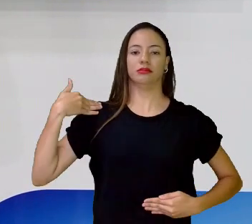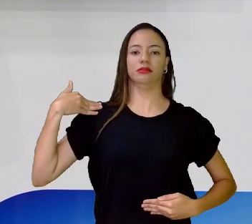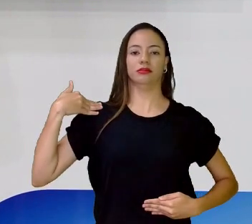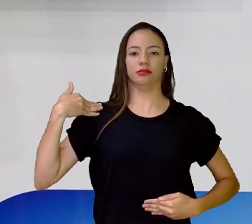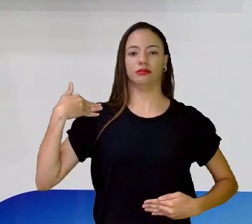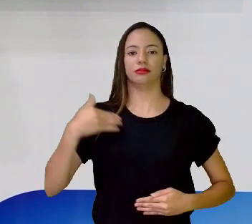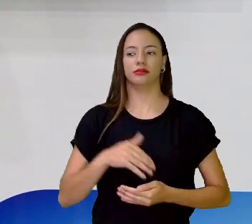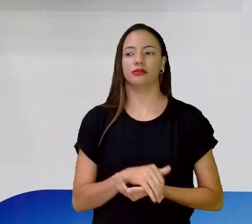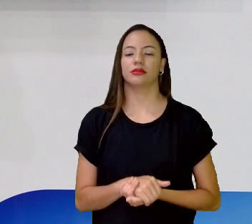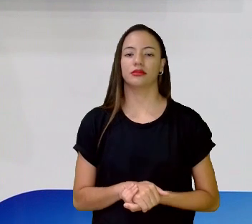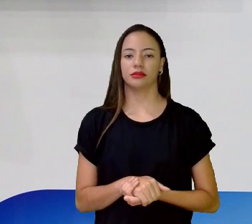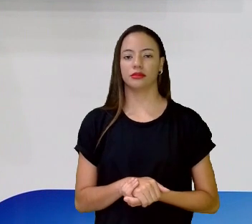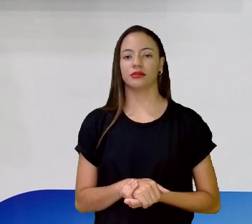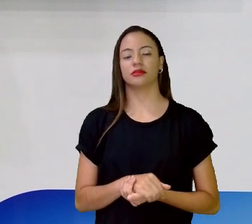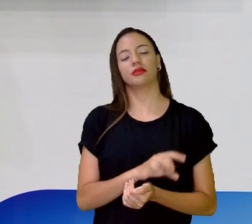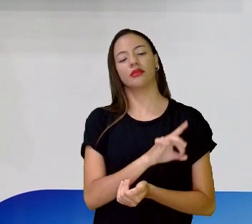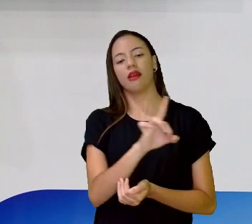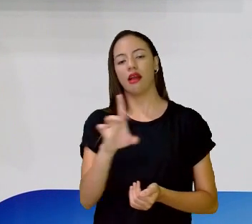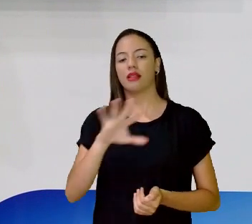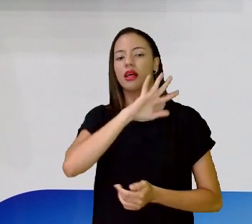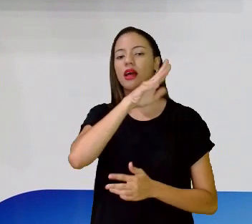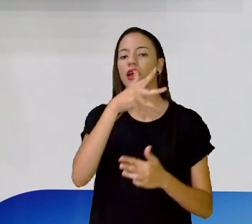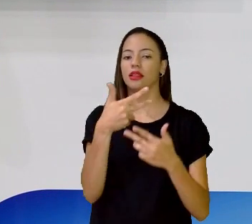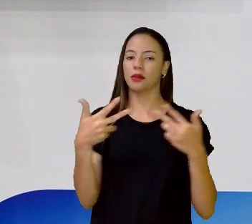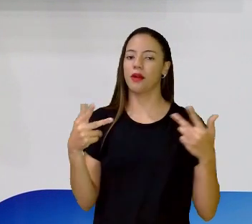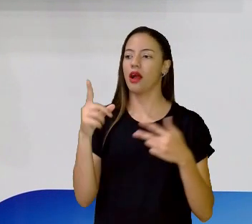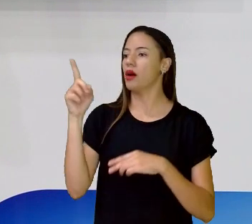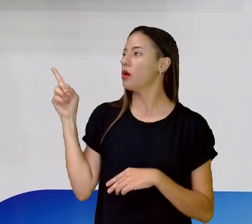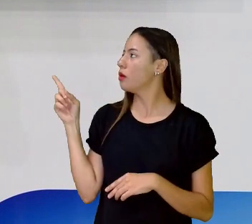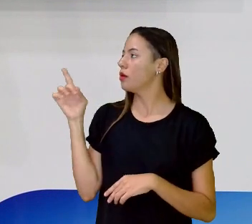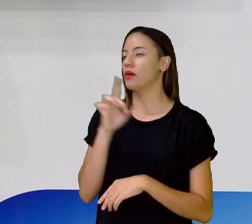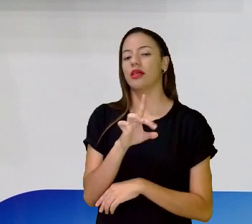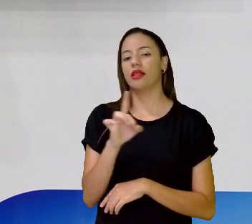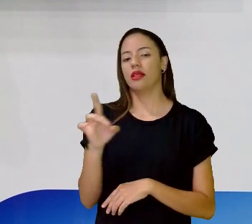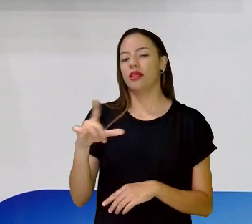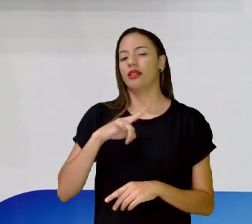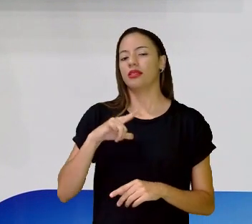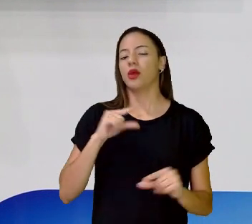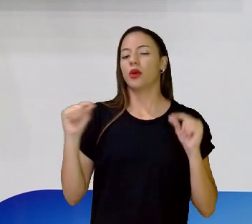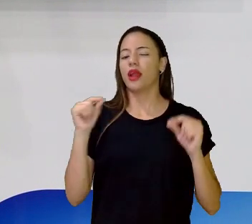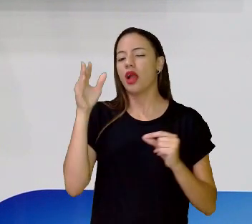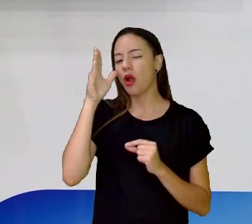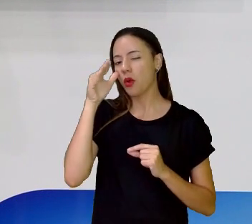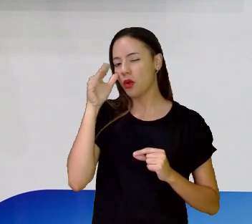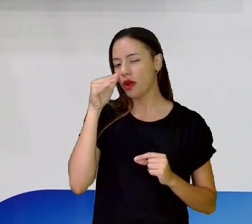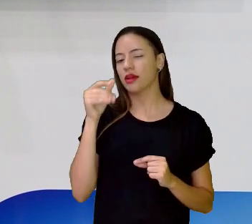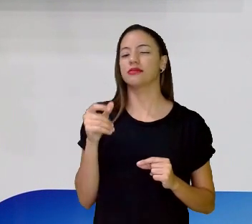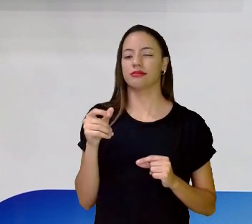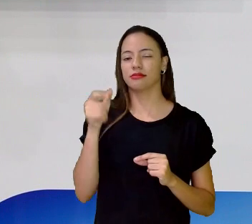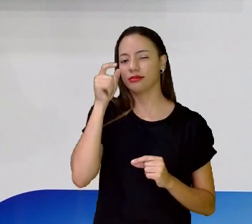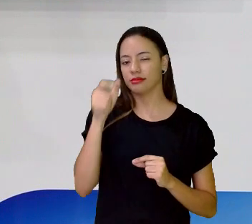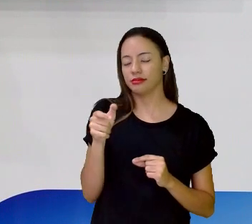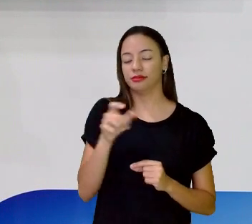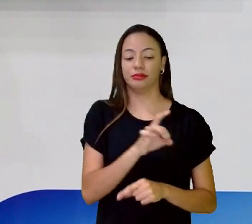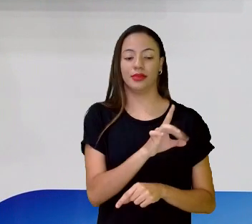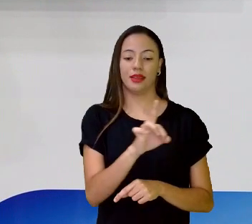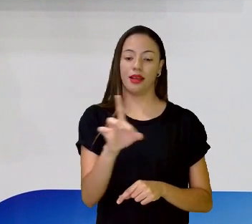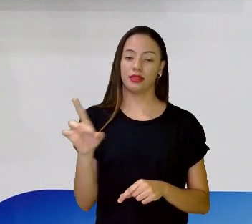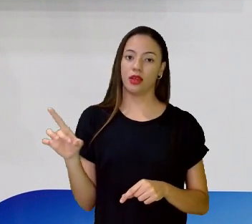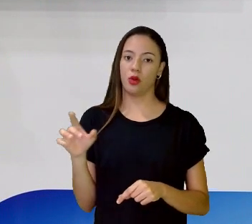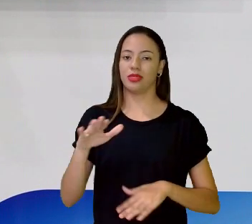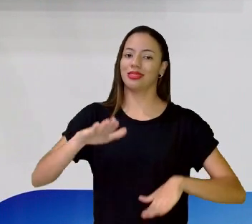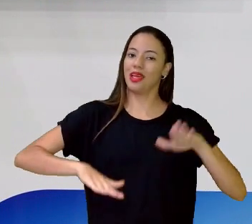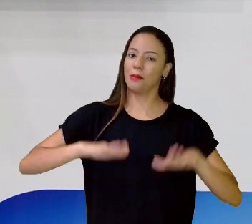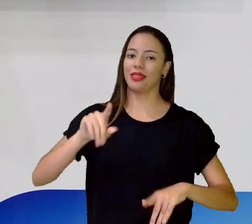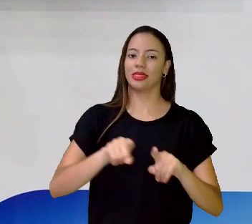Esses animais aí tem. Agora, cada um, uma coisa interessante, uma curiosidade, é que cada um deles, de acordo com o formato do